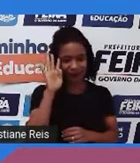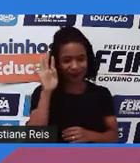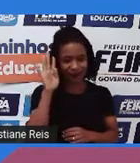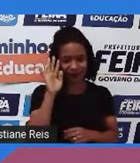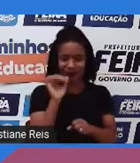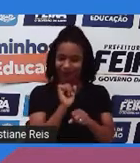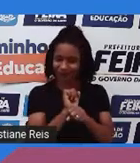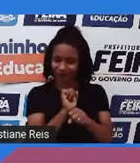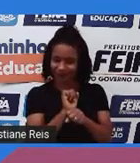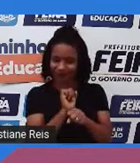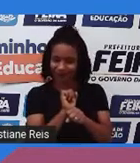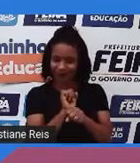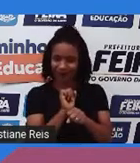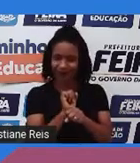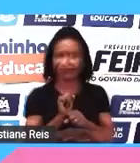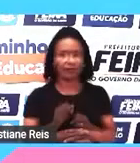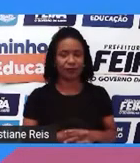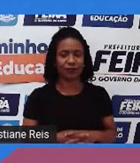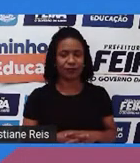a moment, please.